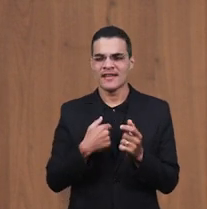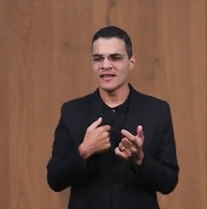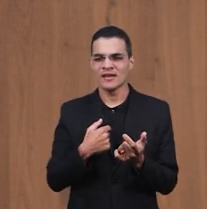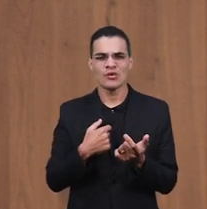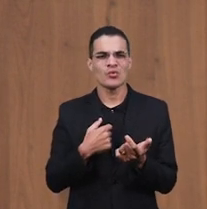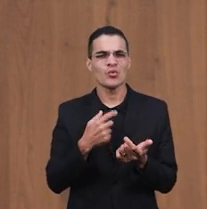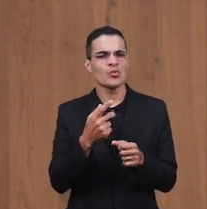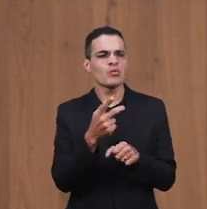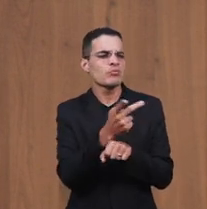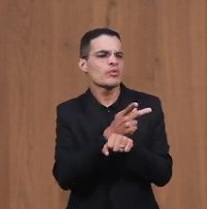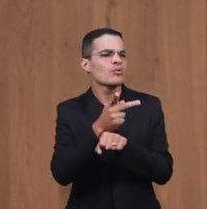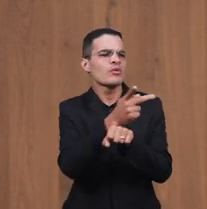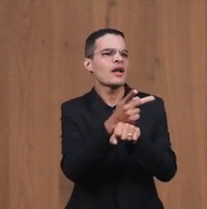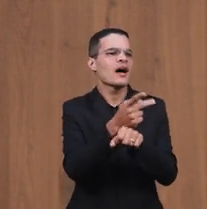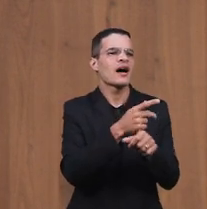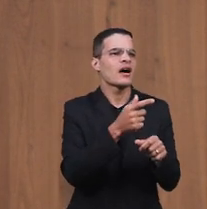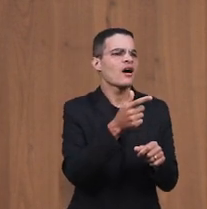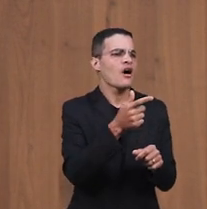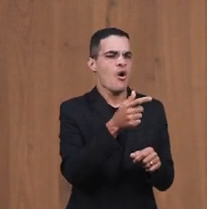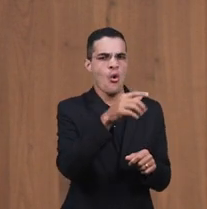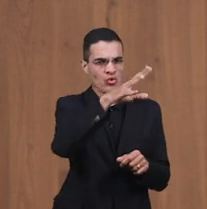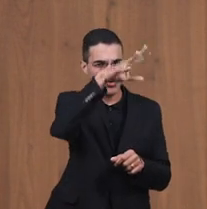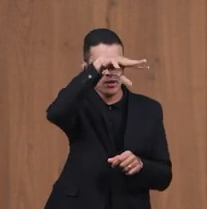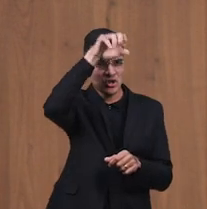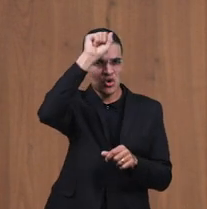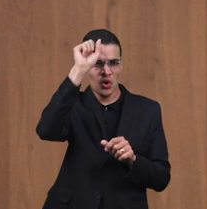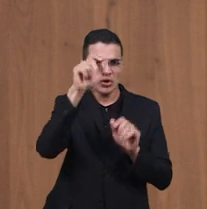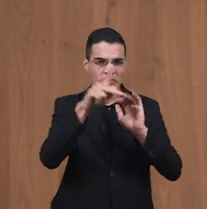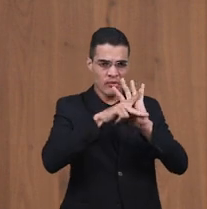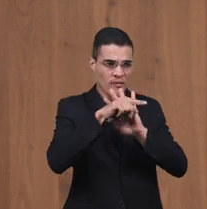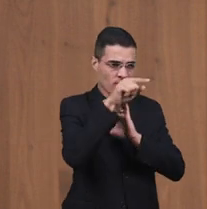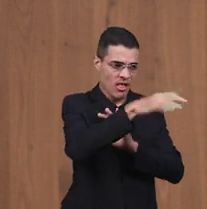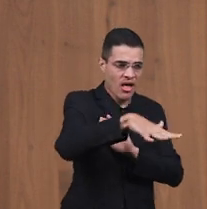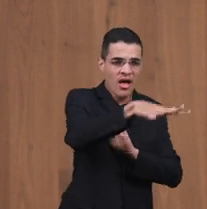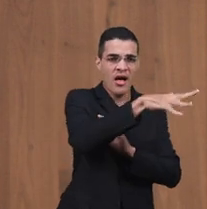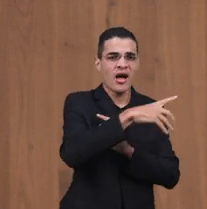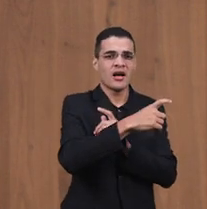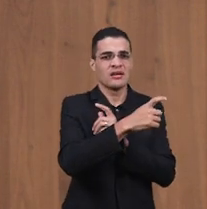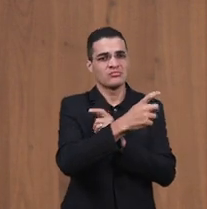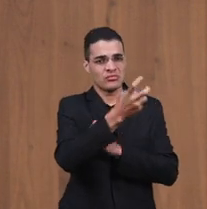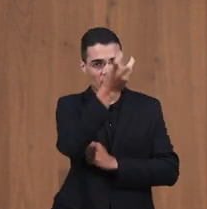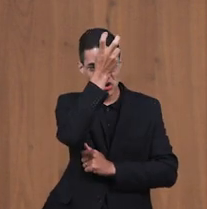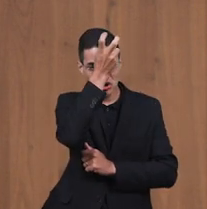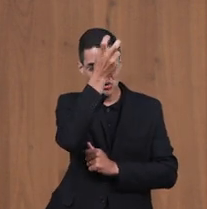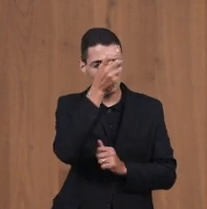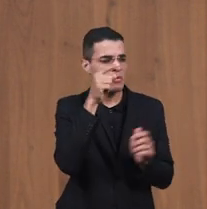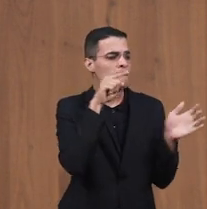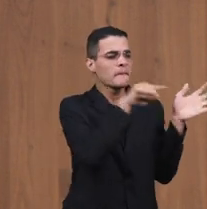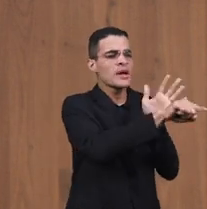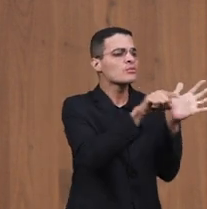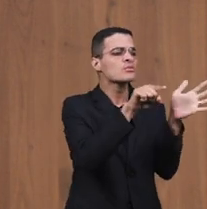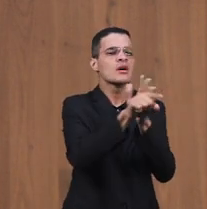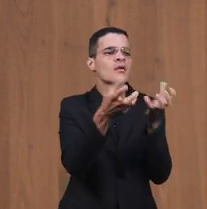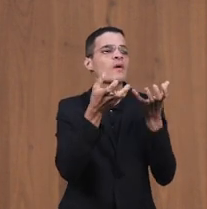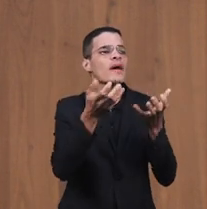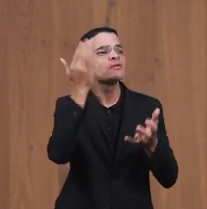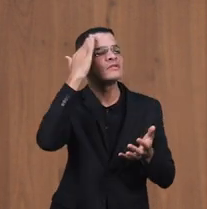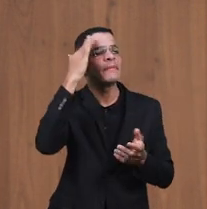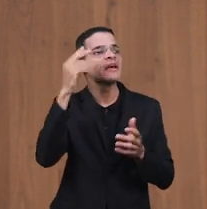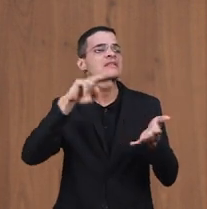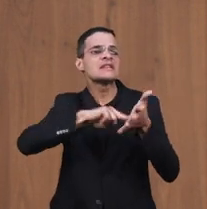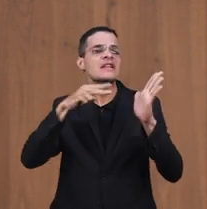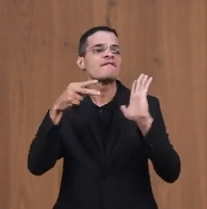Começou a procurar Entre os magos Os entendidos do reino dele Aqueles que pudessem Dar a